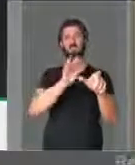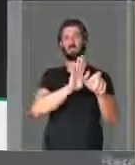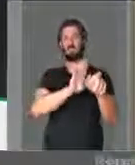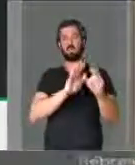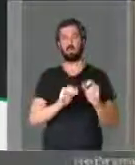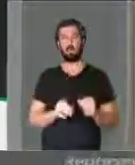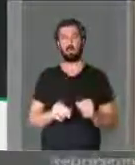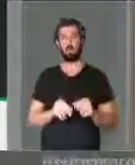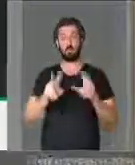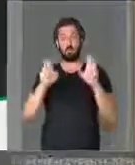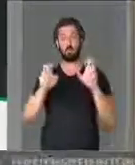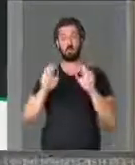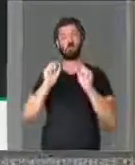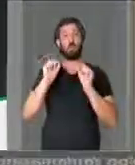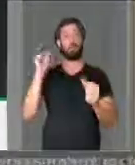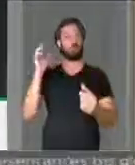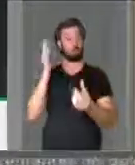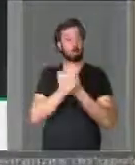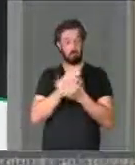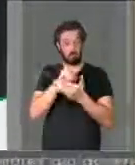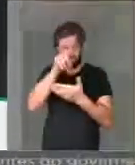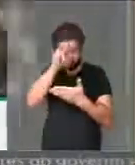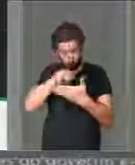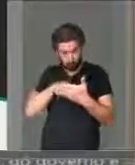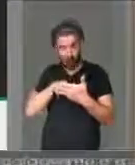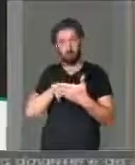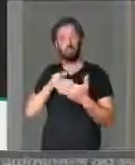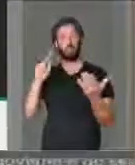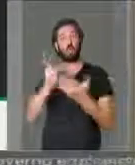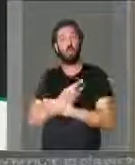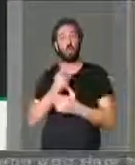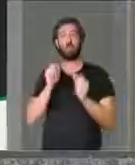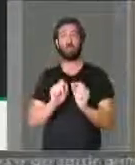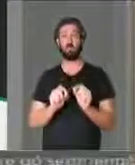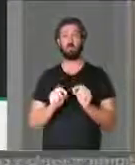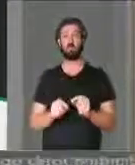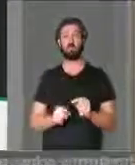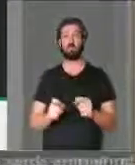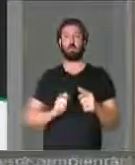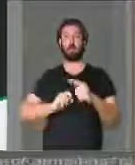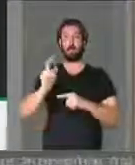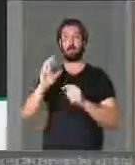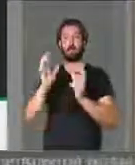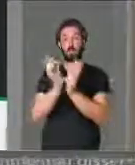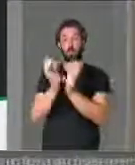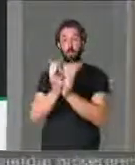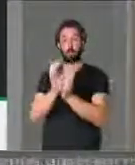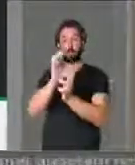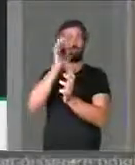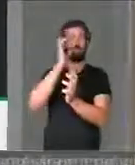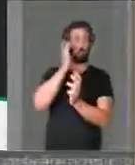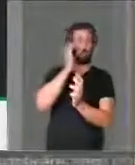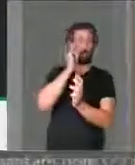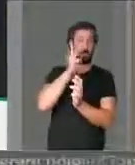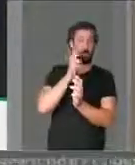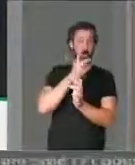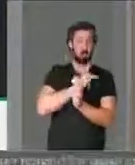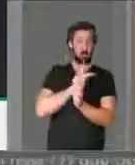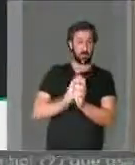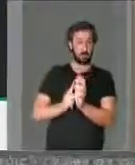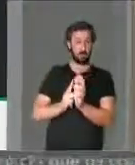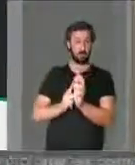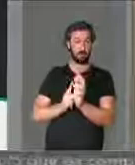em relação aos autos. Ministros que votariam pela cassação da chapa, caso o Dilma continuasse na